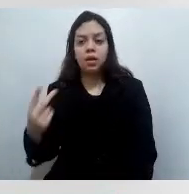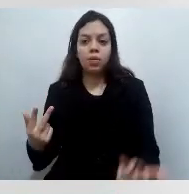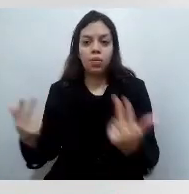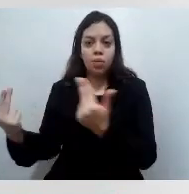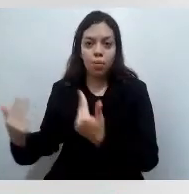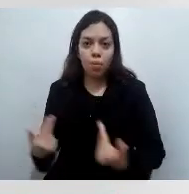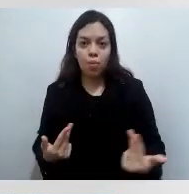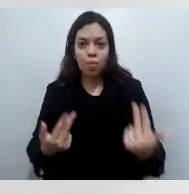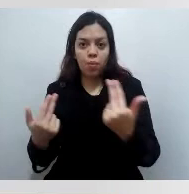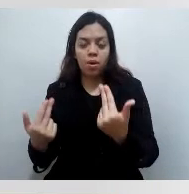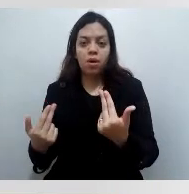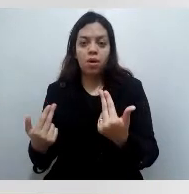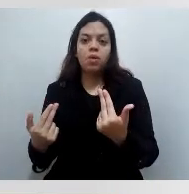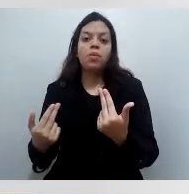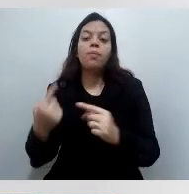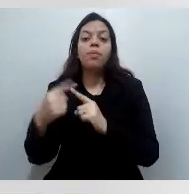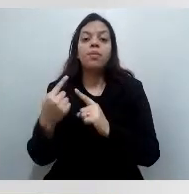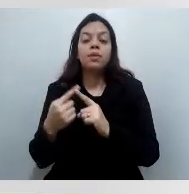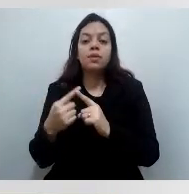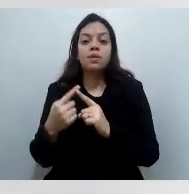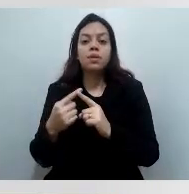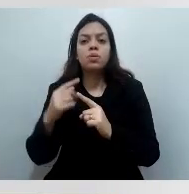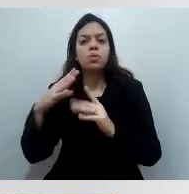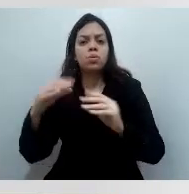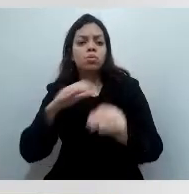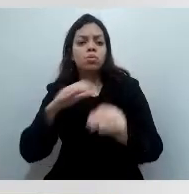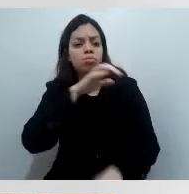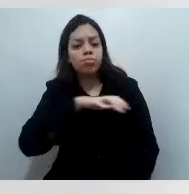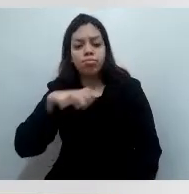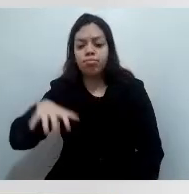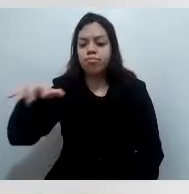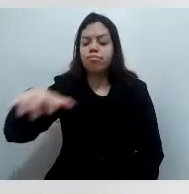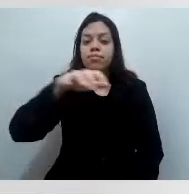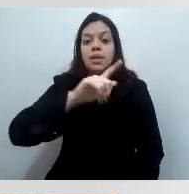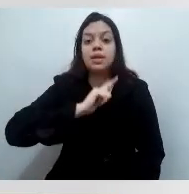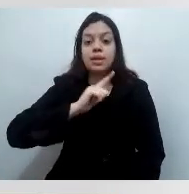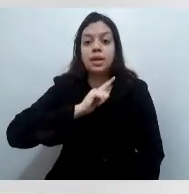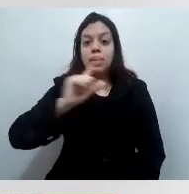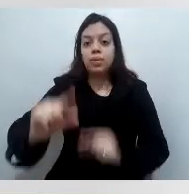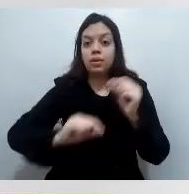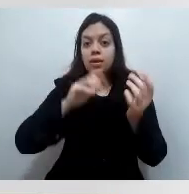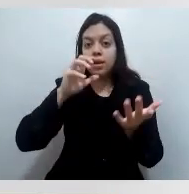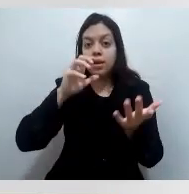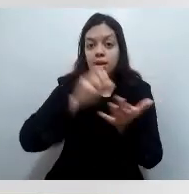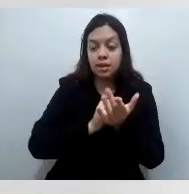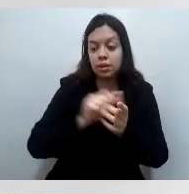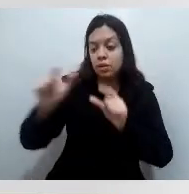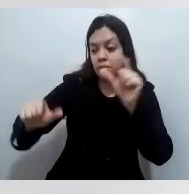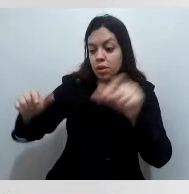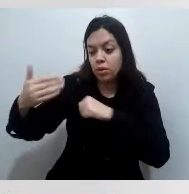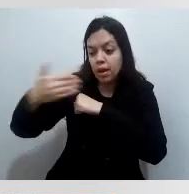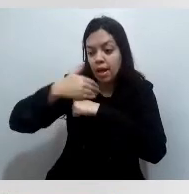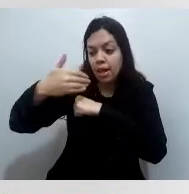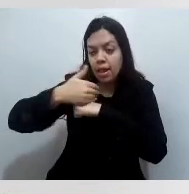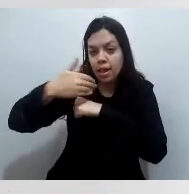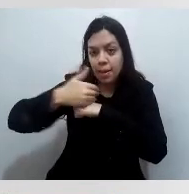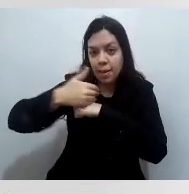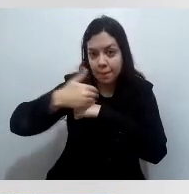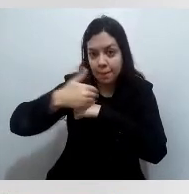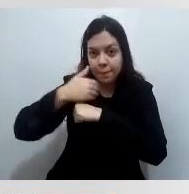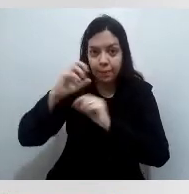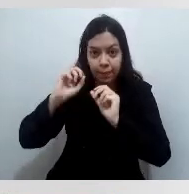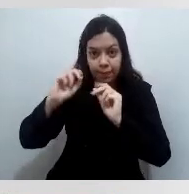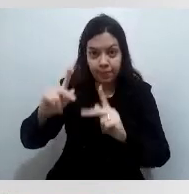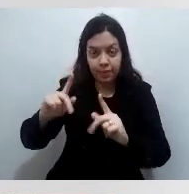cadastro do usuário que frequenta aquela unidade. Então, a equipe tem ali, ela